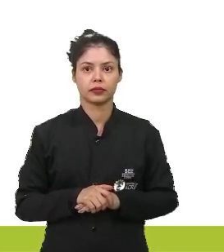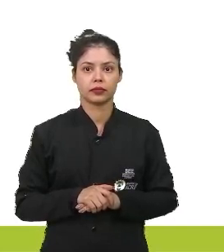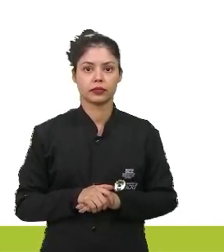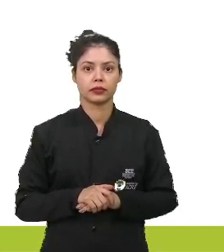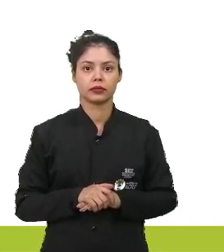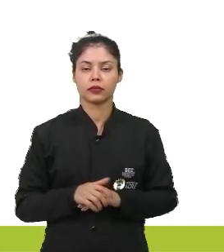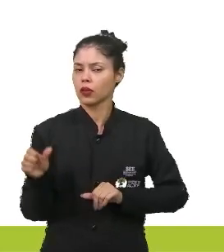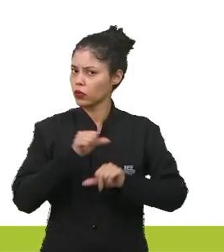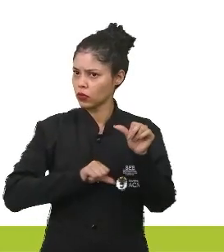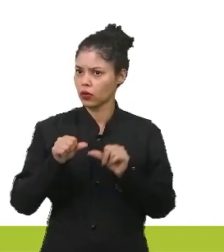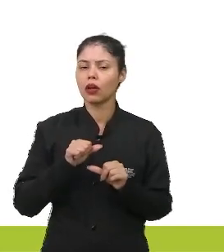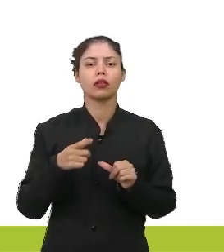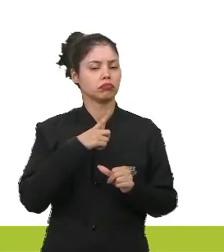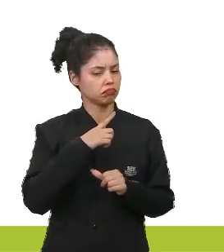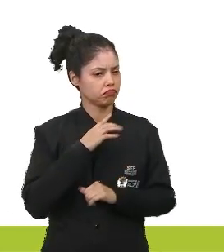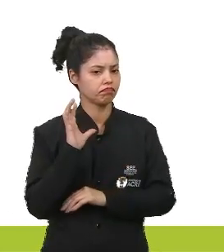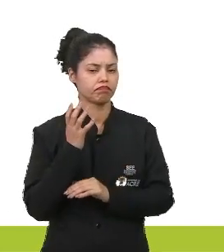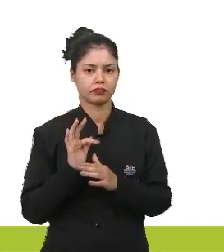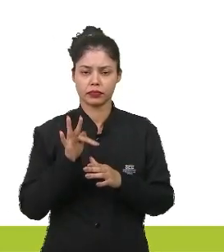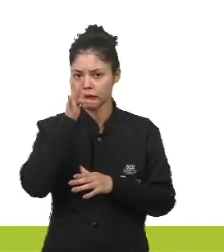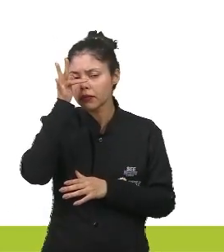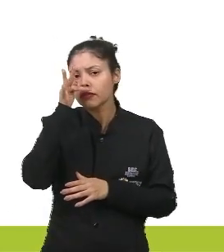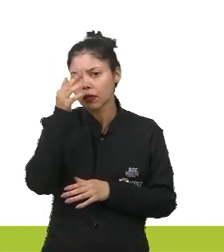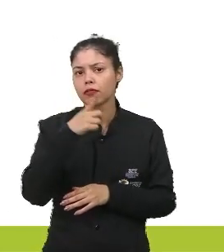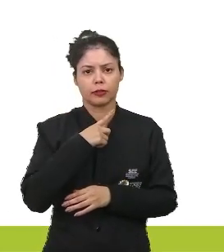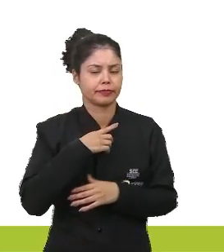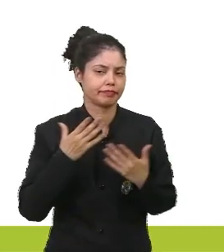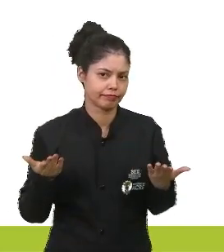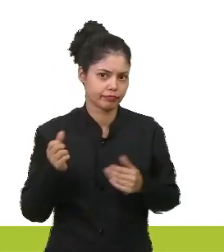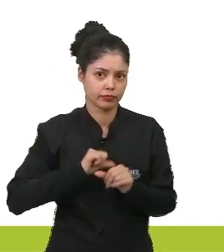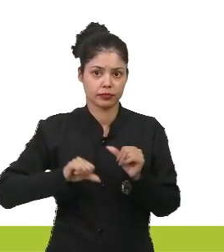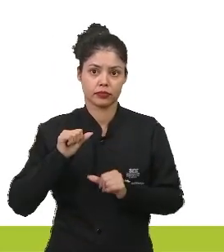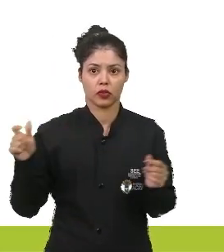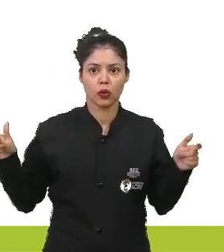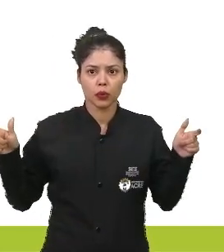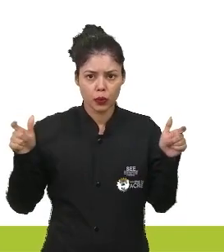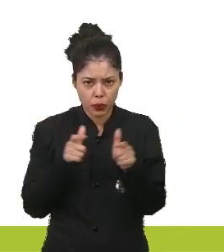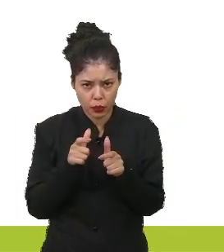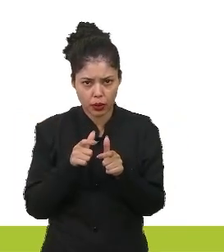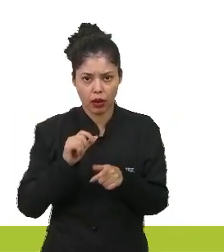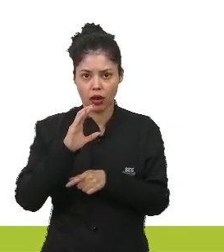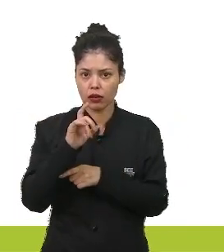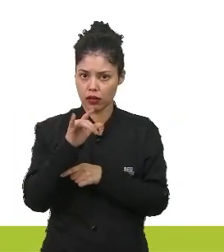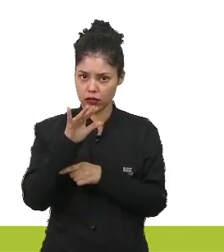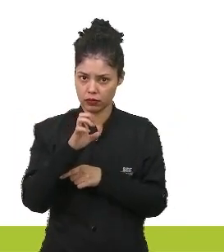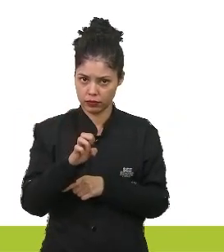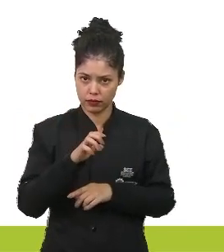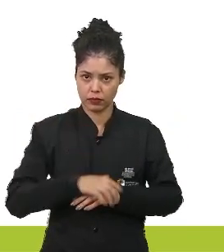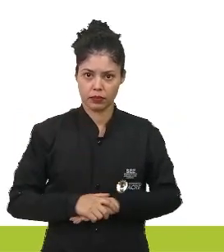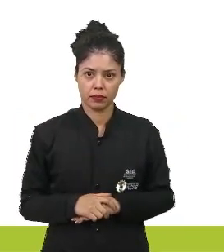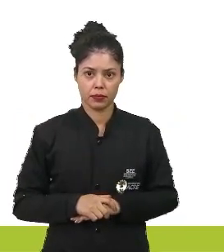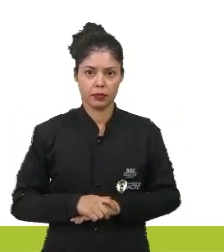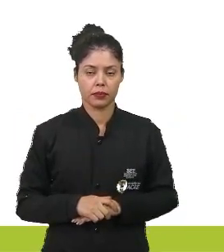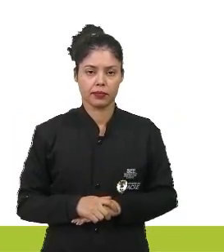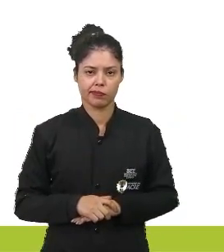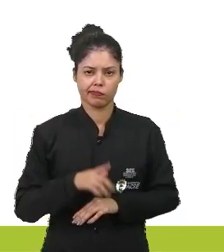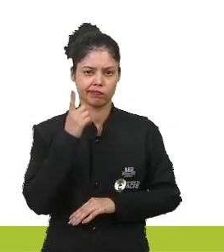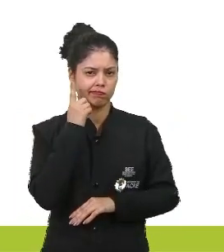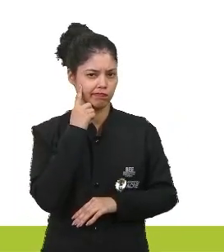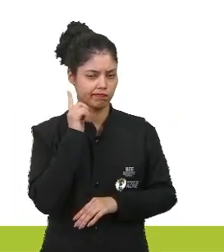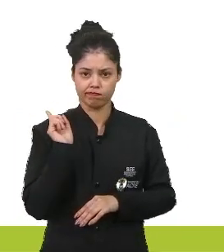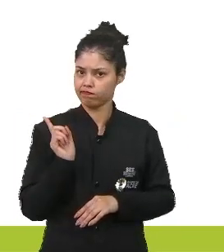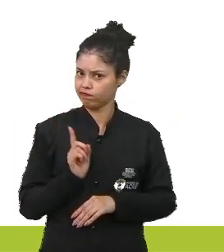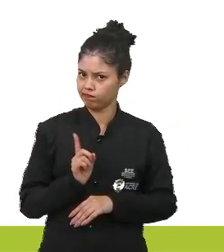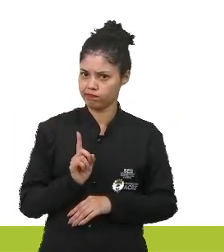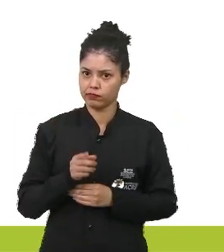quer dizer a modificação que a planta vai sofrer, né? É a diminuição do cálice? Hum, acho